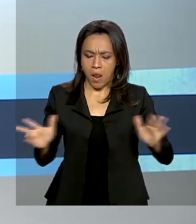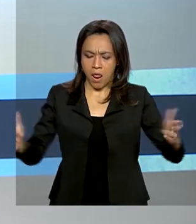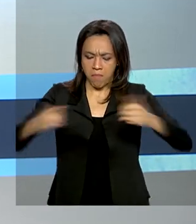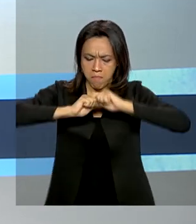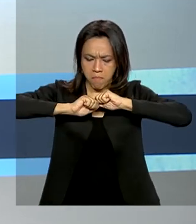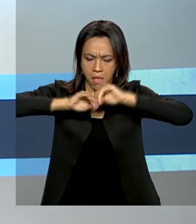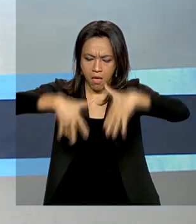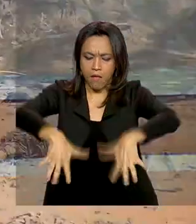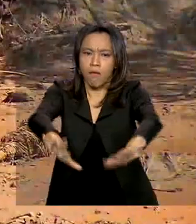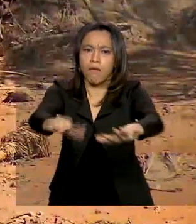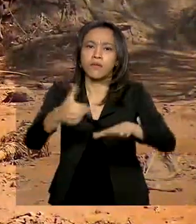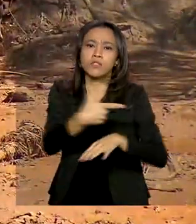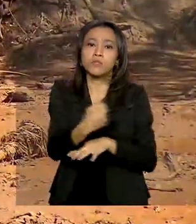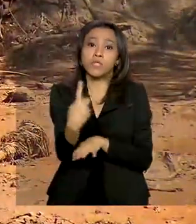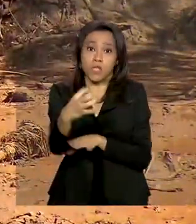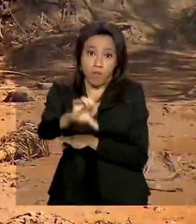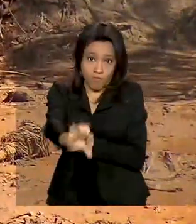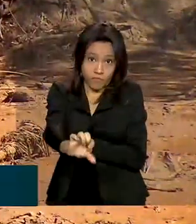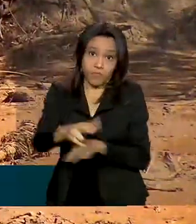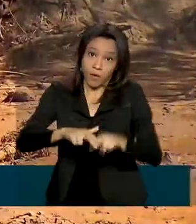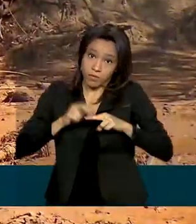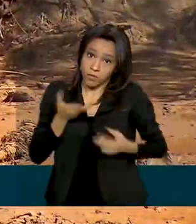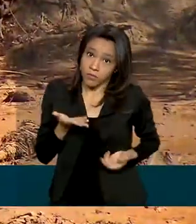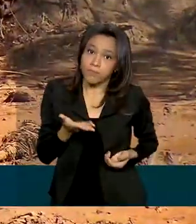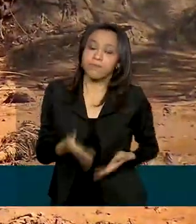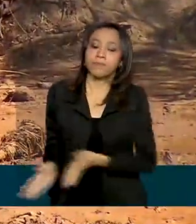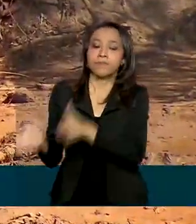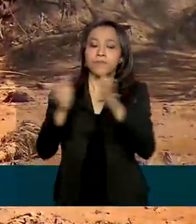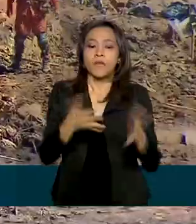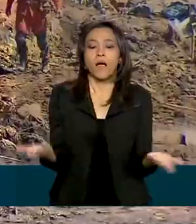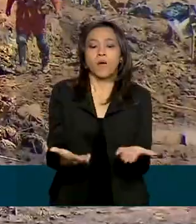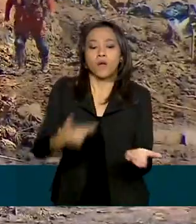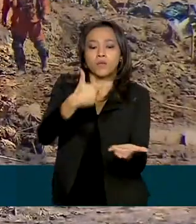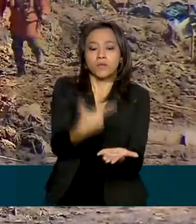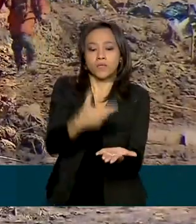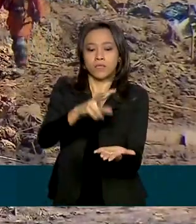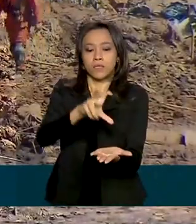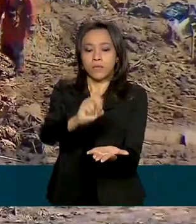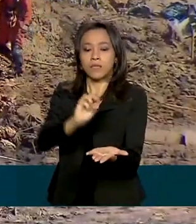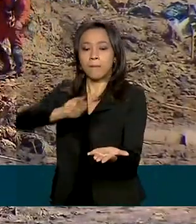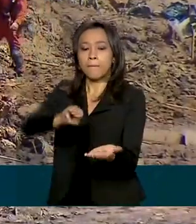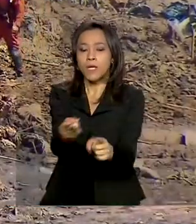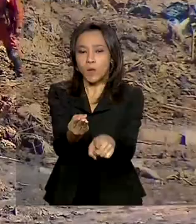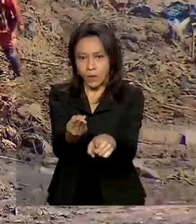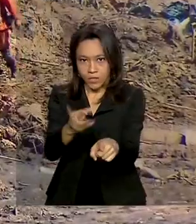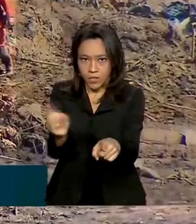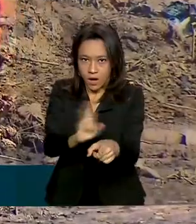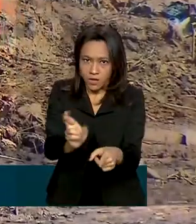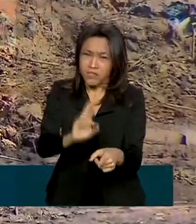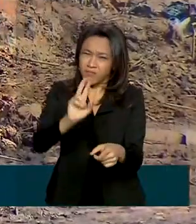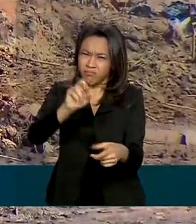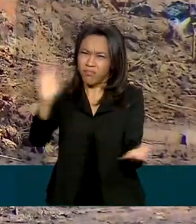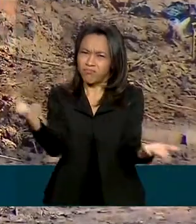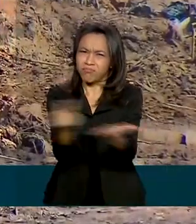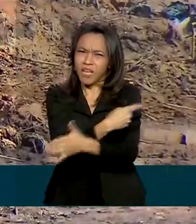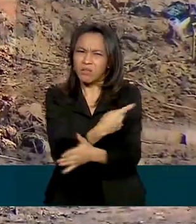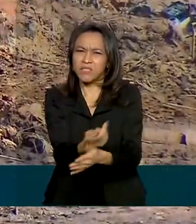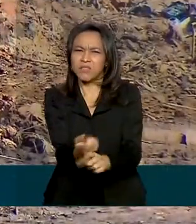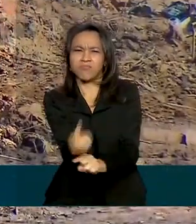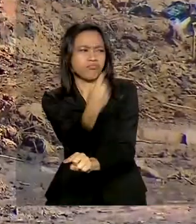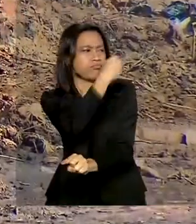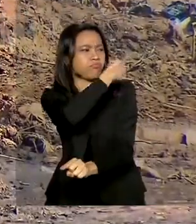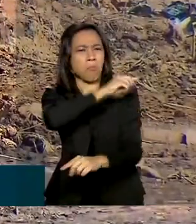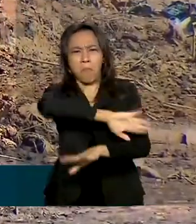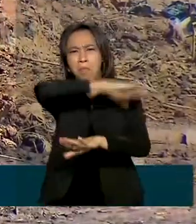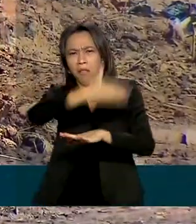2019. Agora, o total de R$ 250 milhões provenientes da tragédia, que deixou pelo